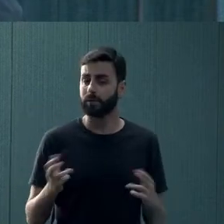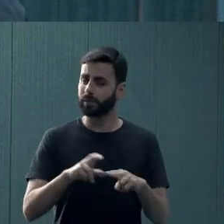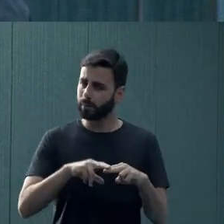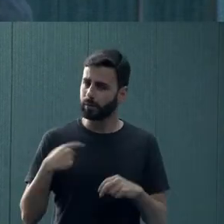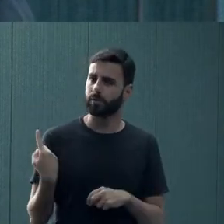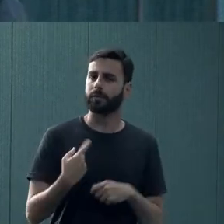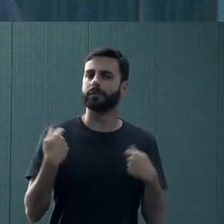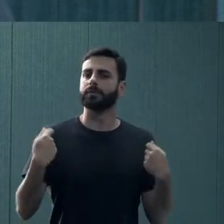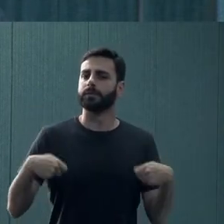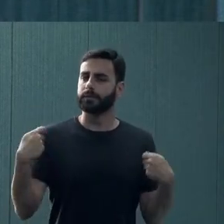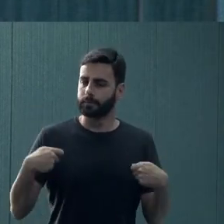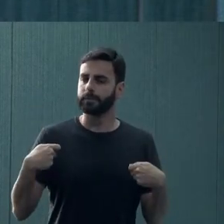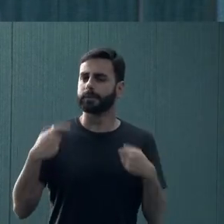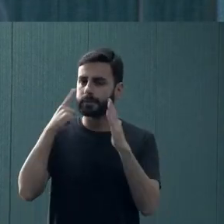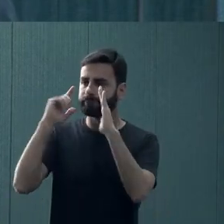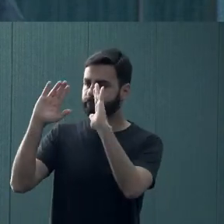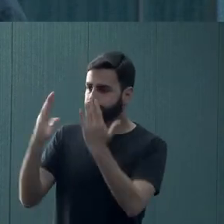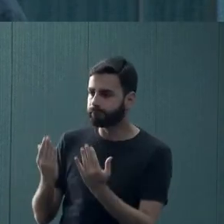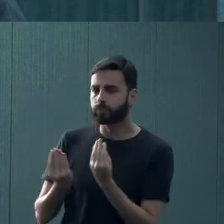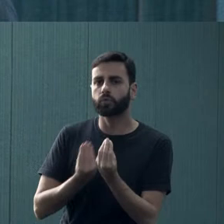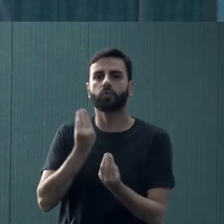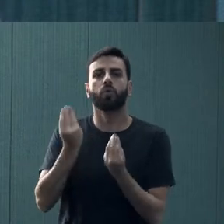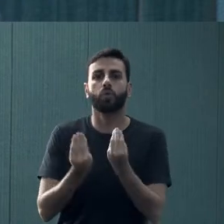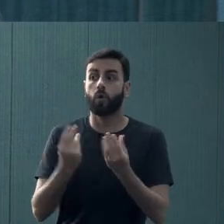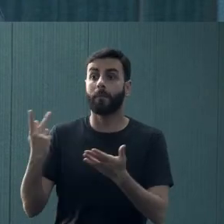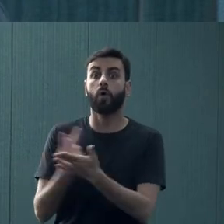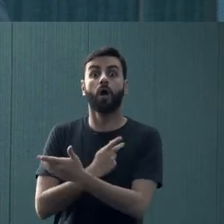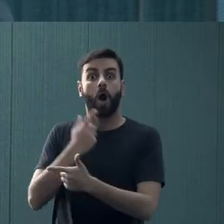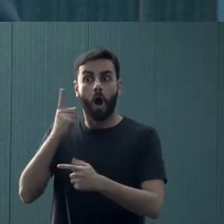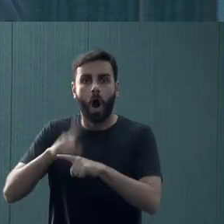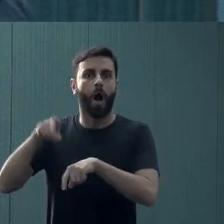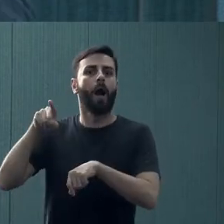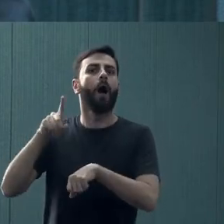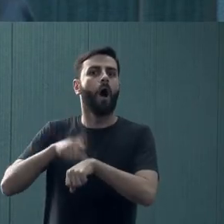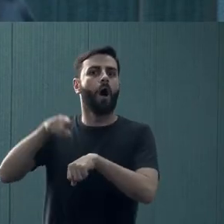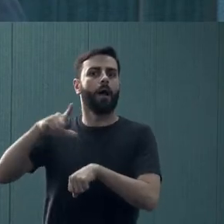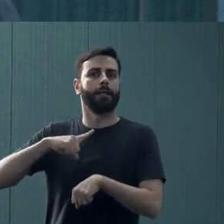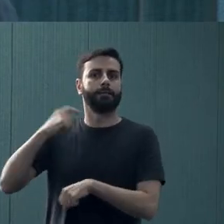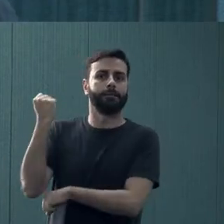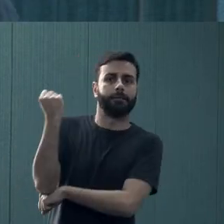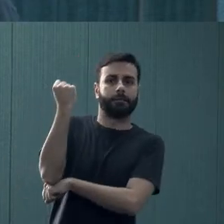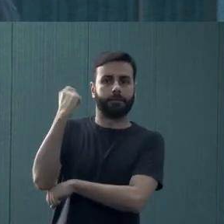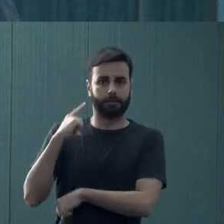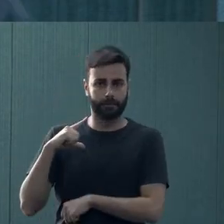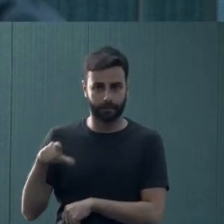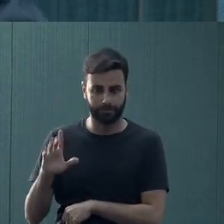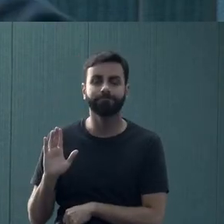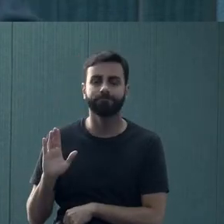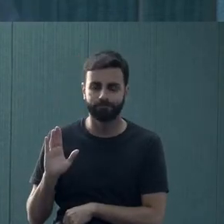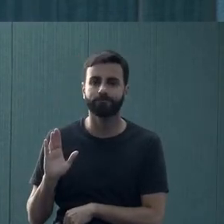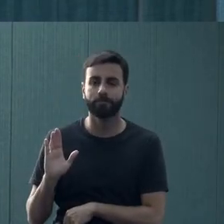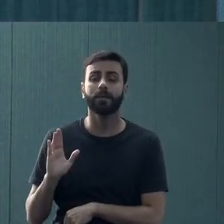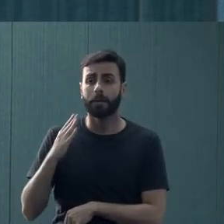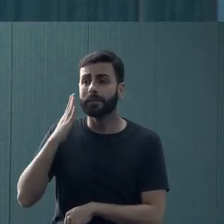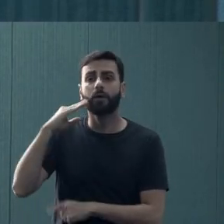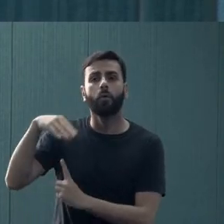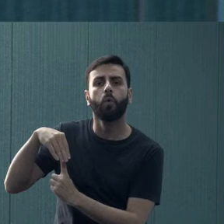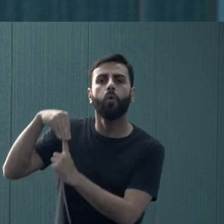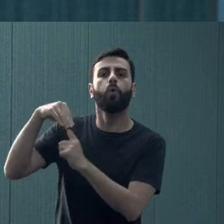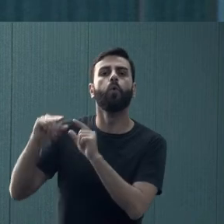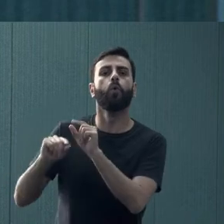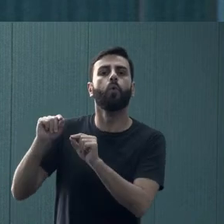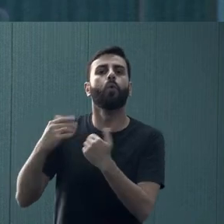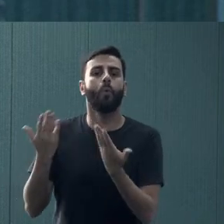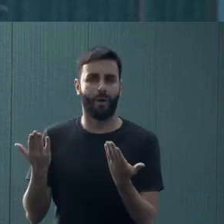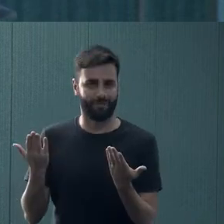precisa avaliar um pouco essa questão da crise. Porque é importante pensar que a gente precisa ter prioridades enquanto